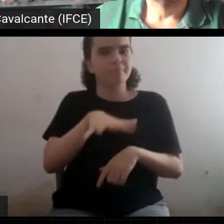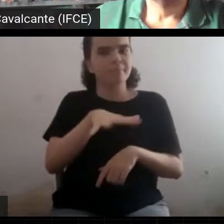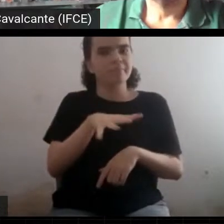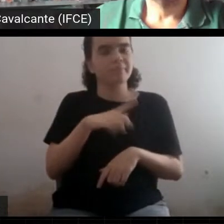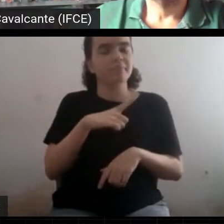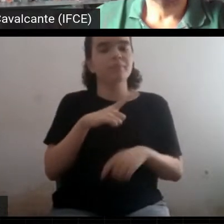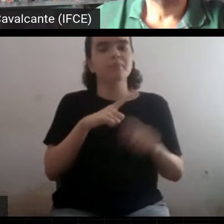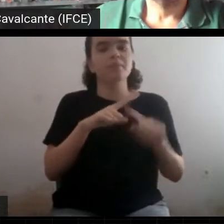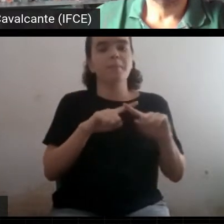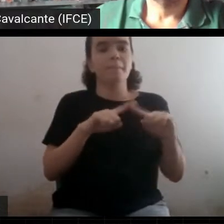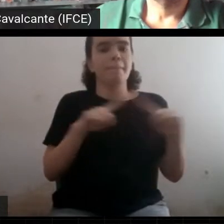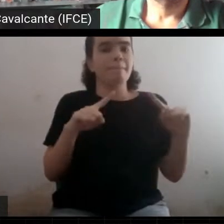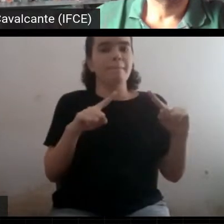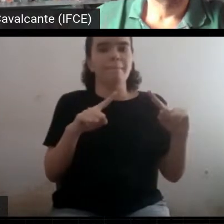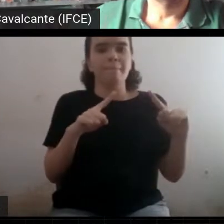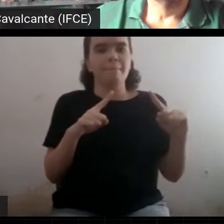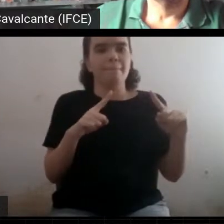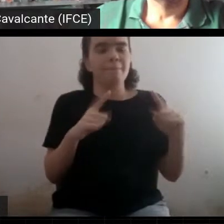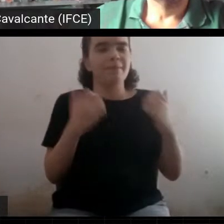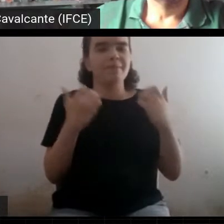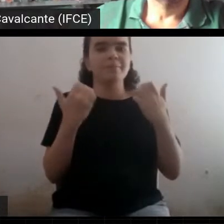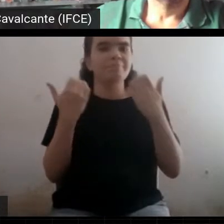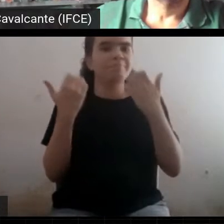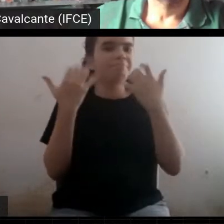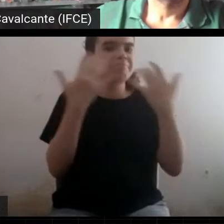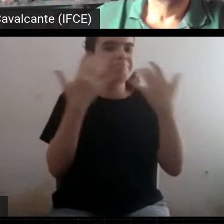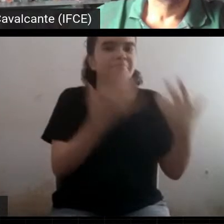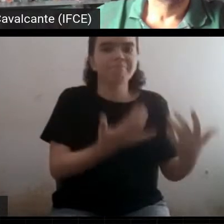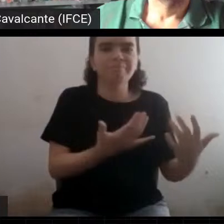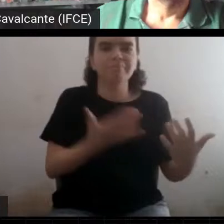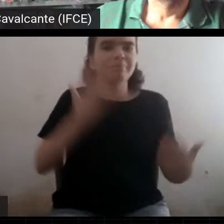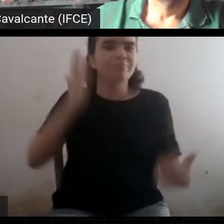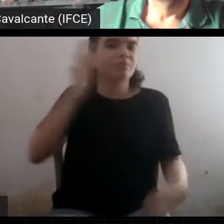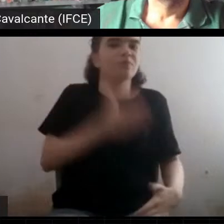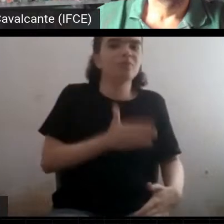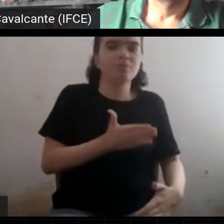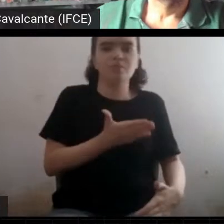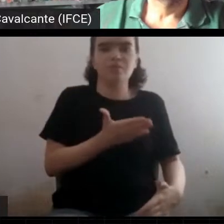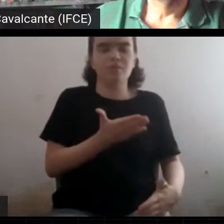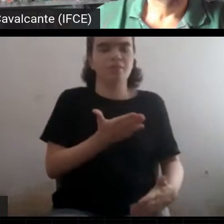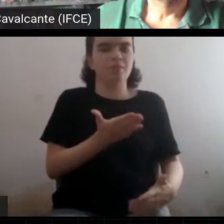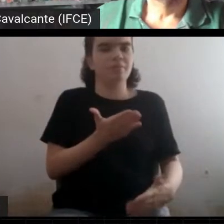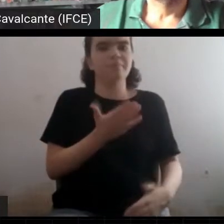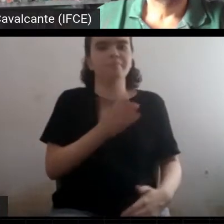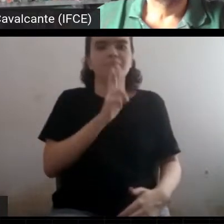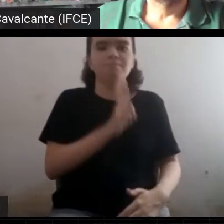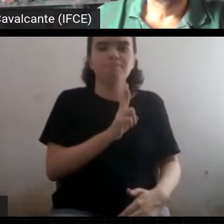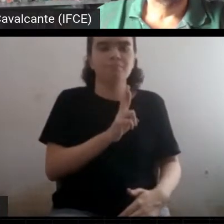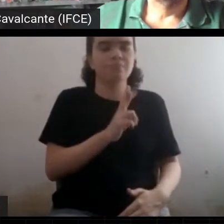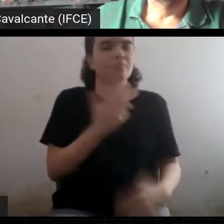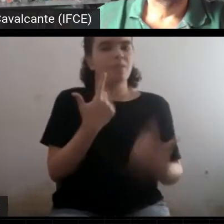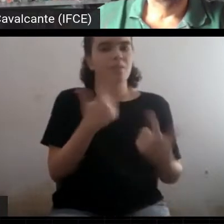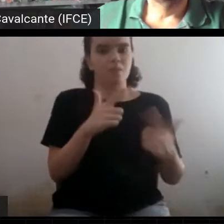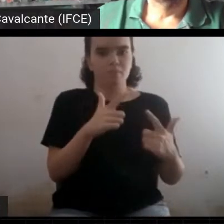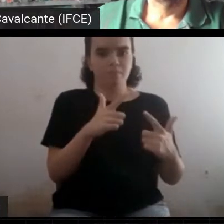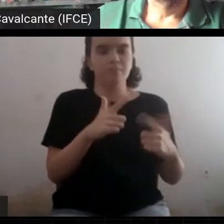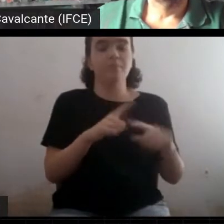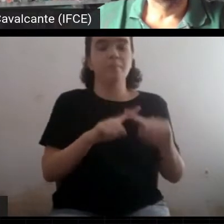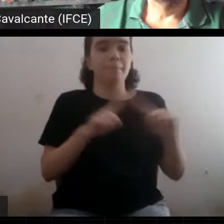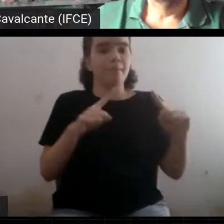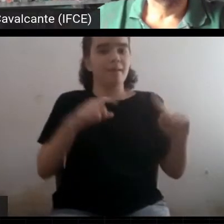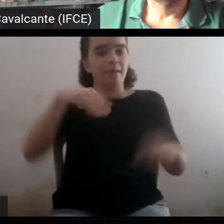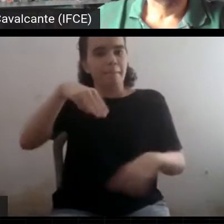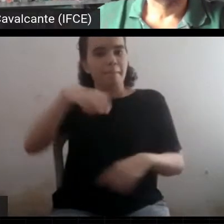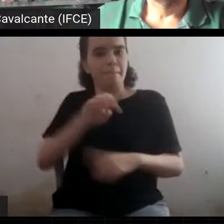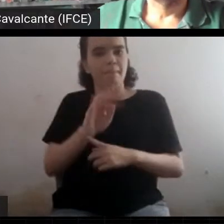realmente você não tem como explicar simplesmente. Mas não significa que metafísica seja o caminho para responder. No